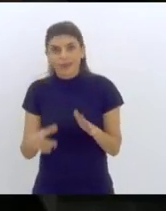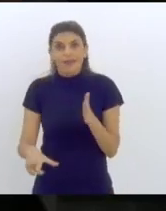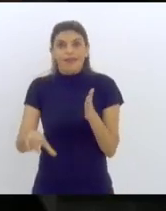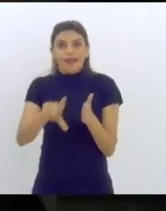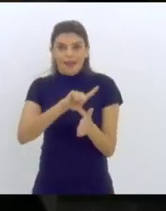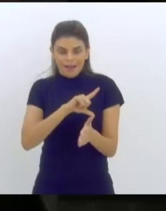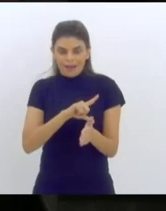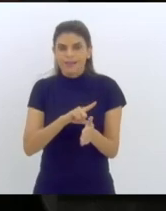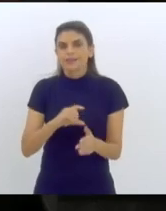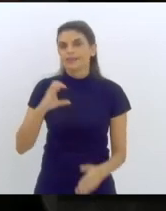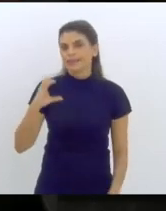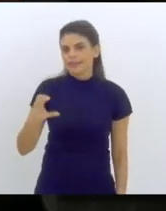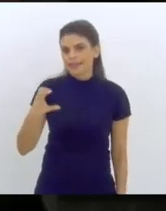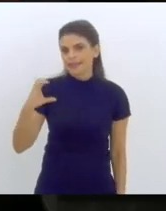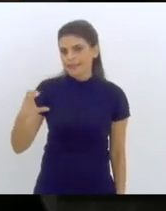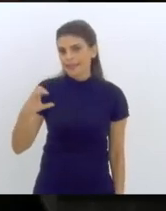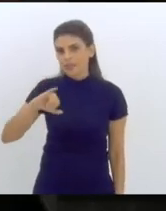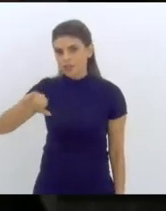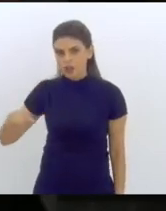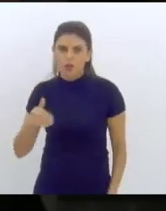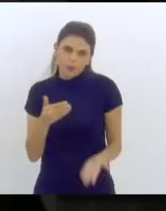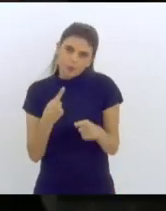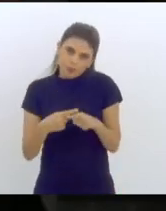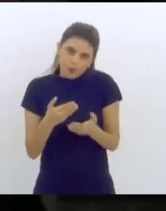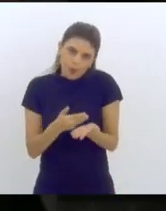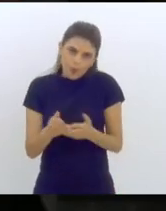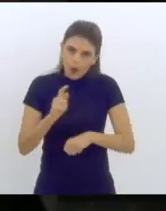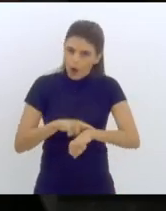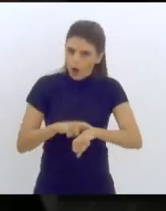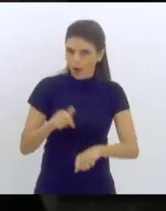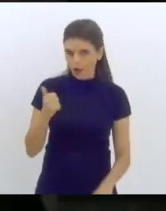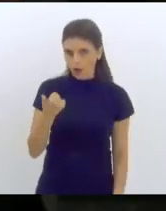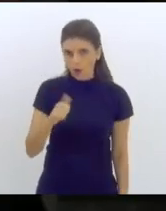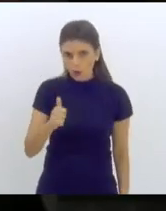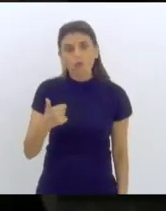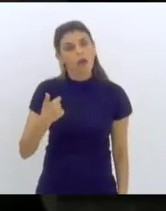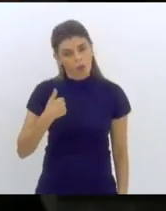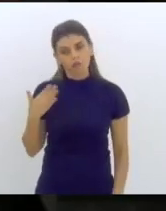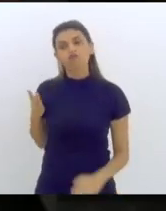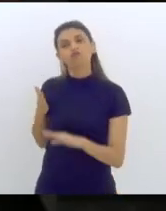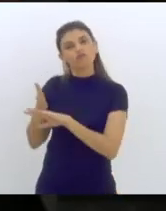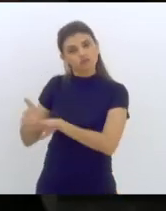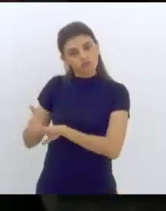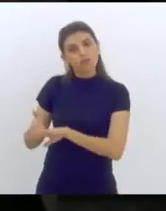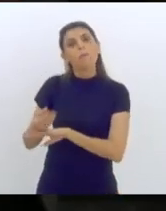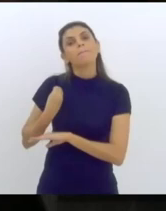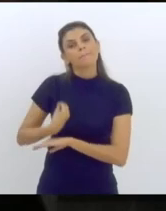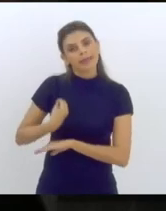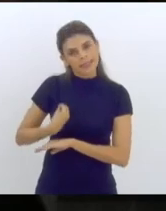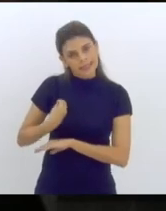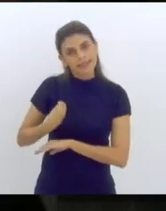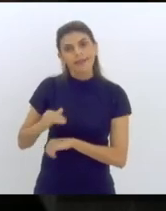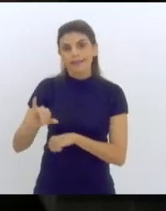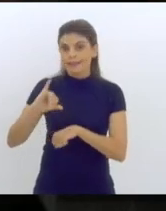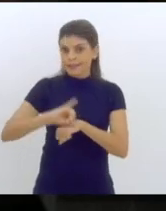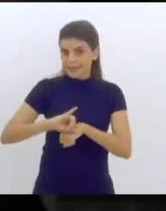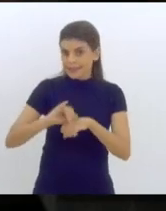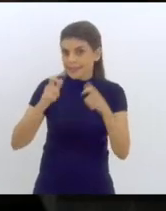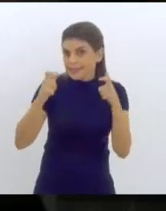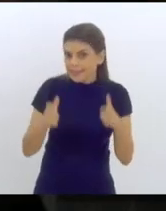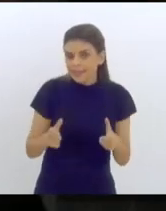CCJ, que começou às 11 horas, eu participei lá na sede da prefeitura,